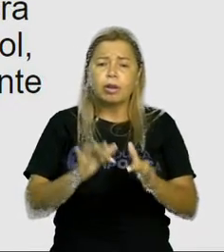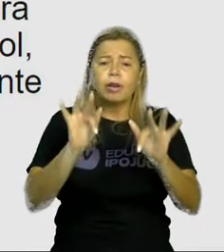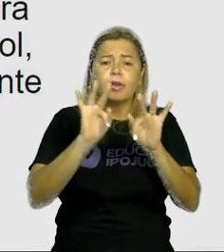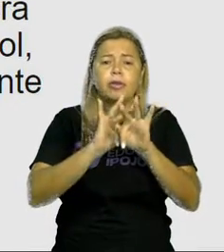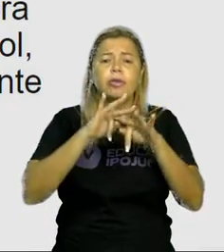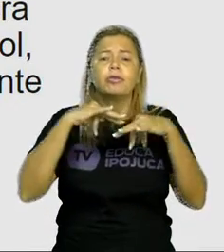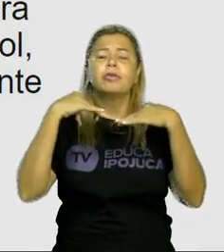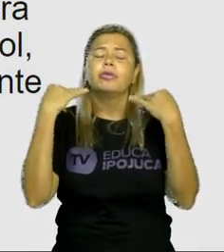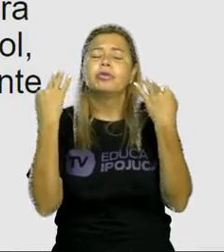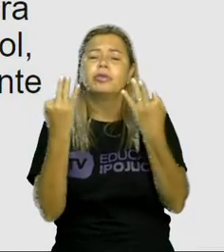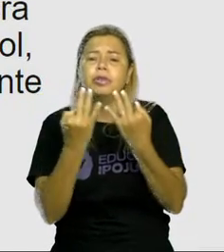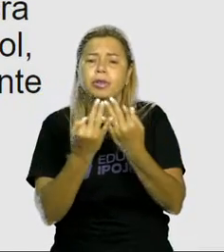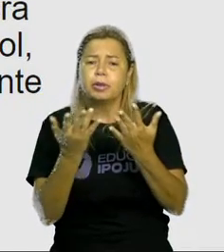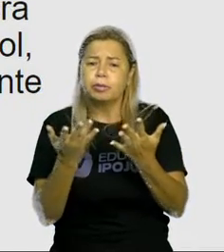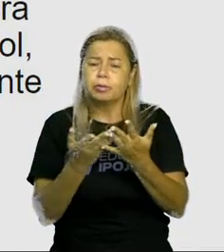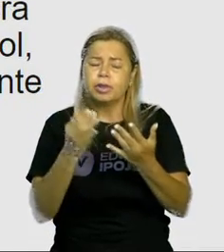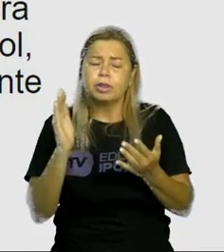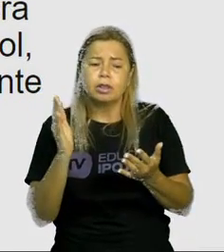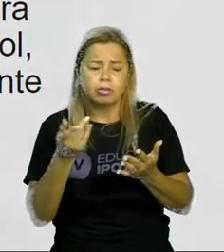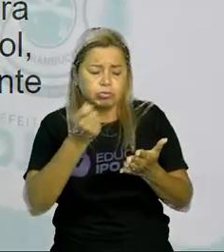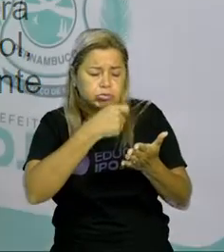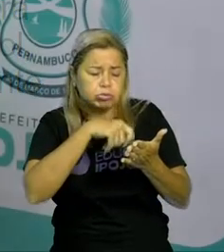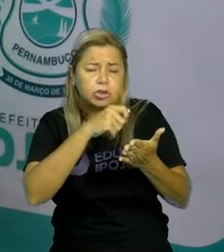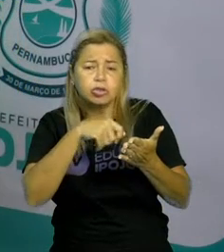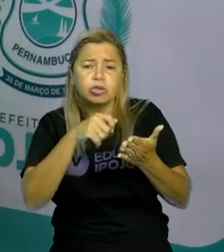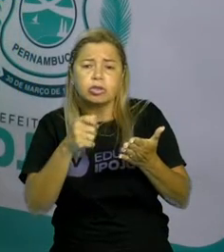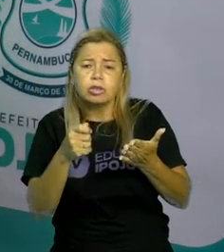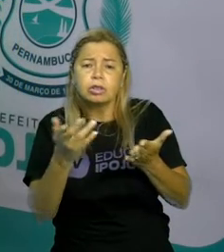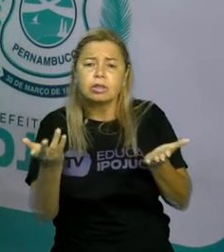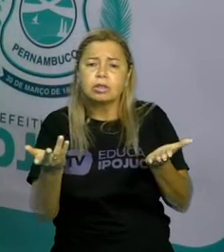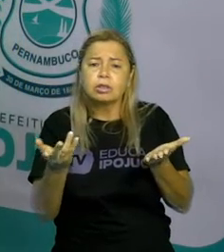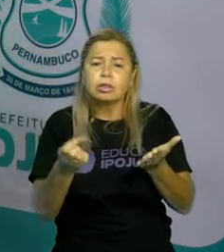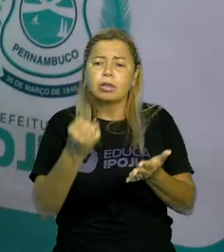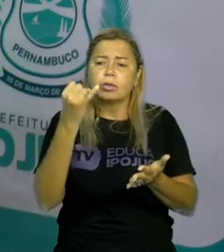quadrilha termina com LH? Por quê?